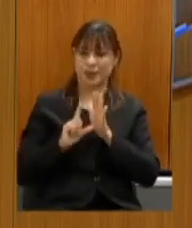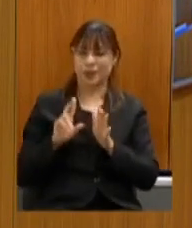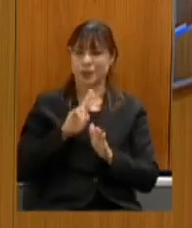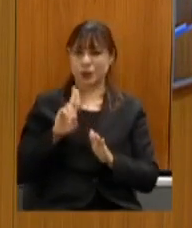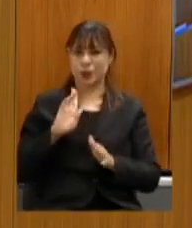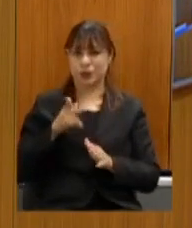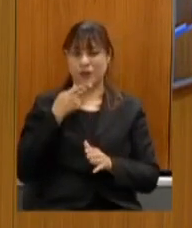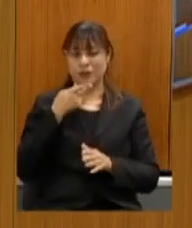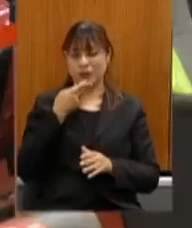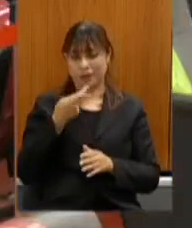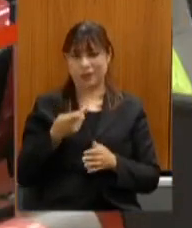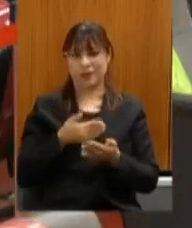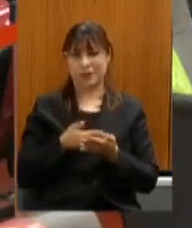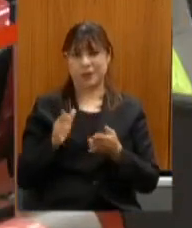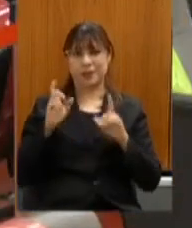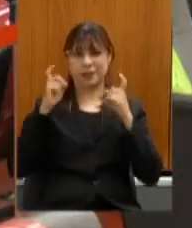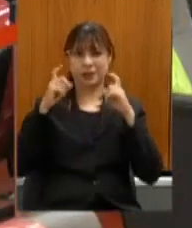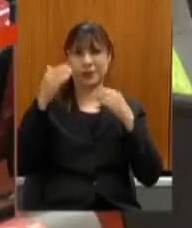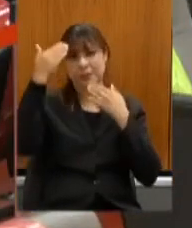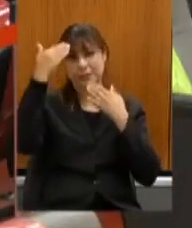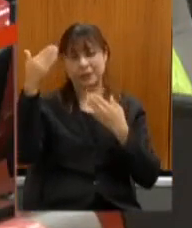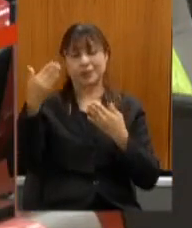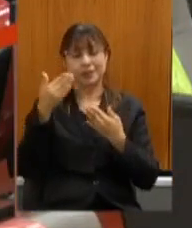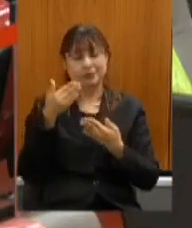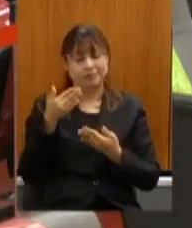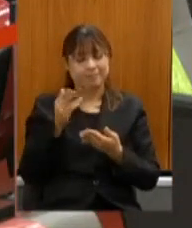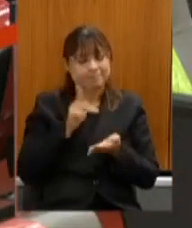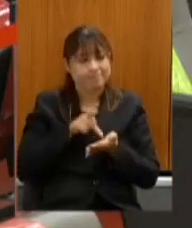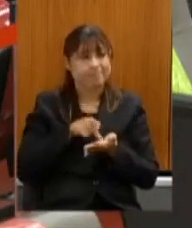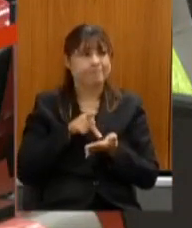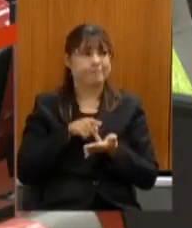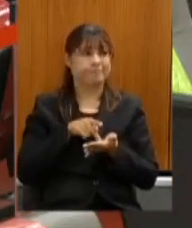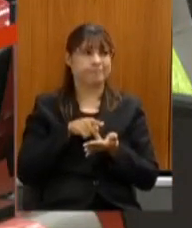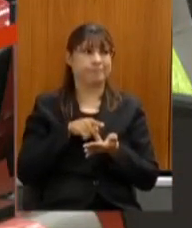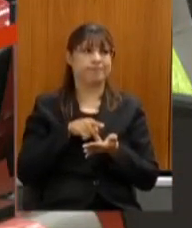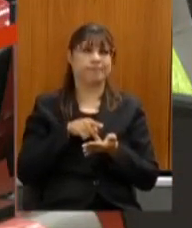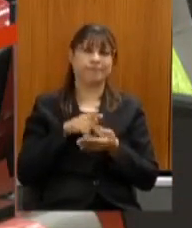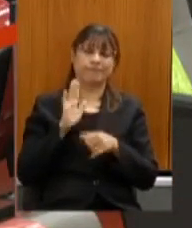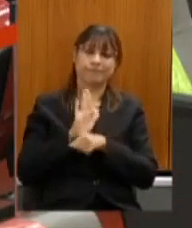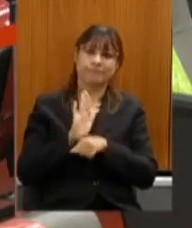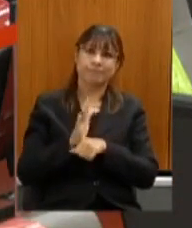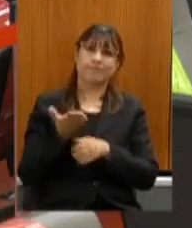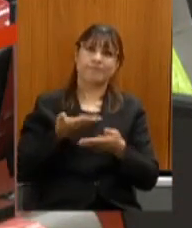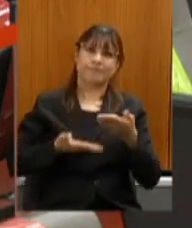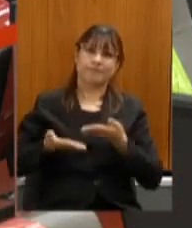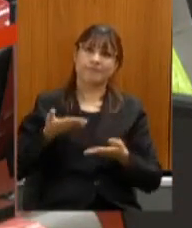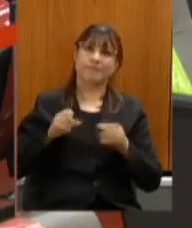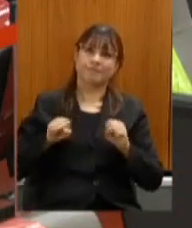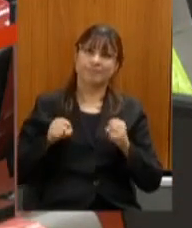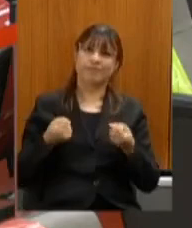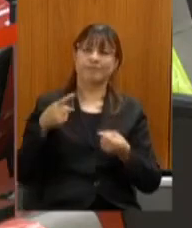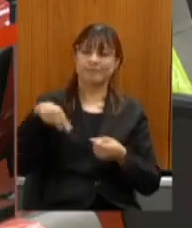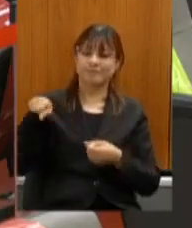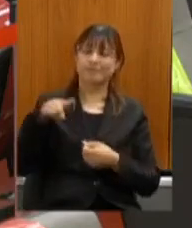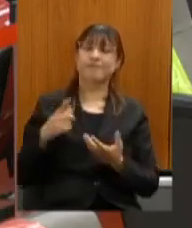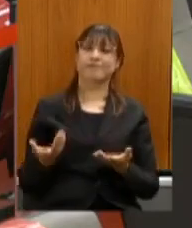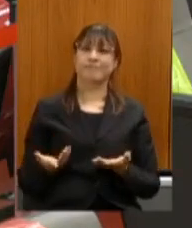dessa sessão muito obrigado de coração pela colaboração pela dedicação de vocês